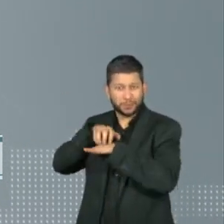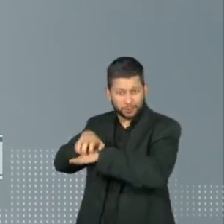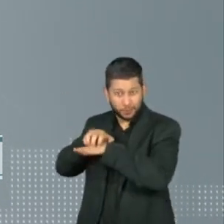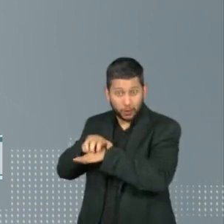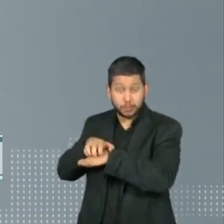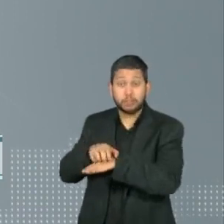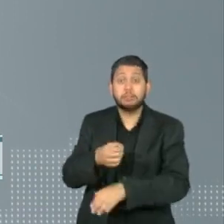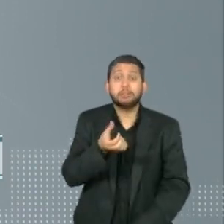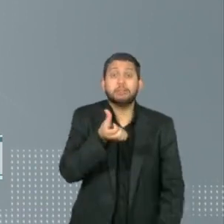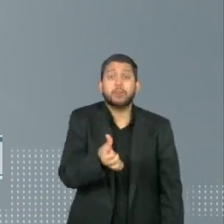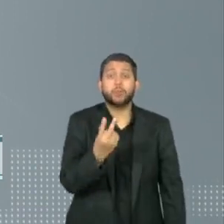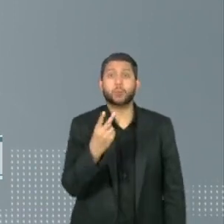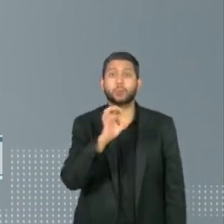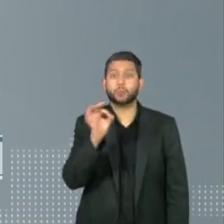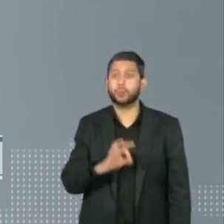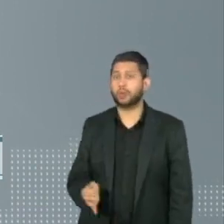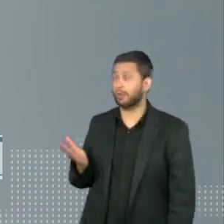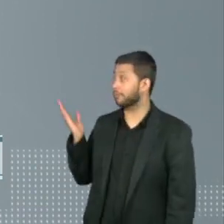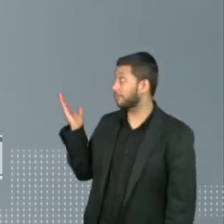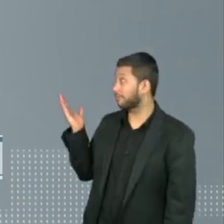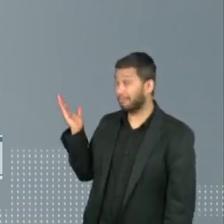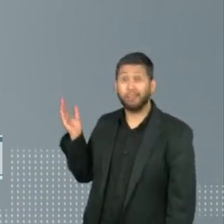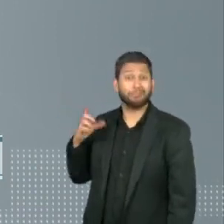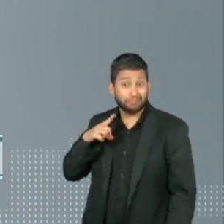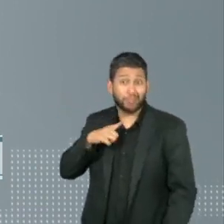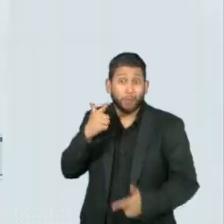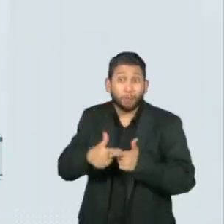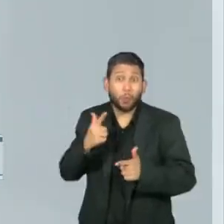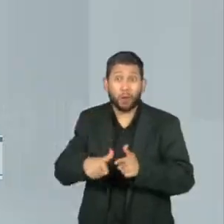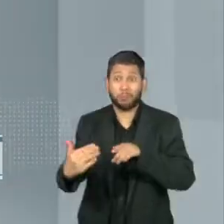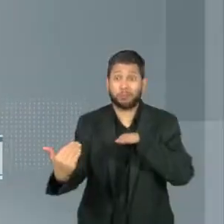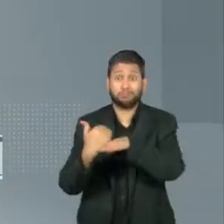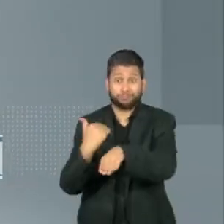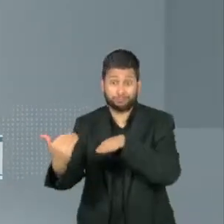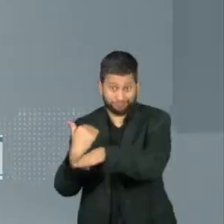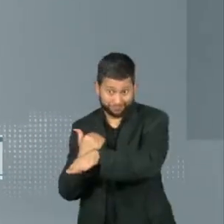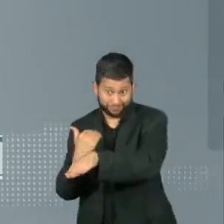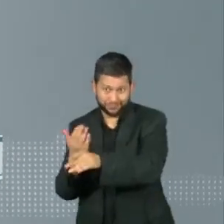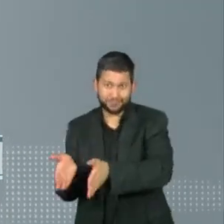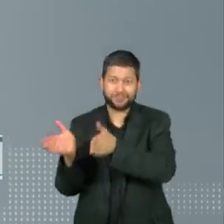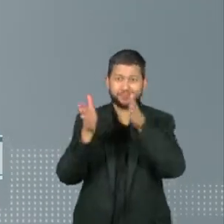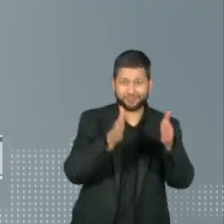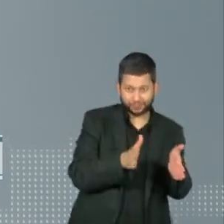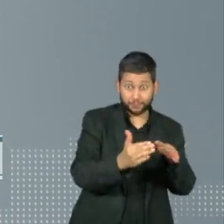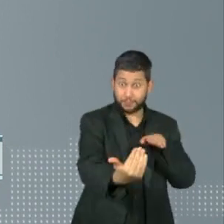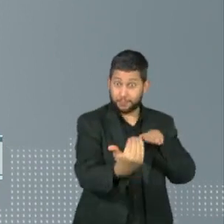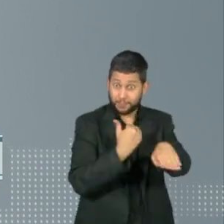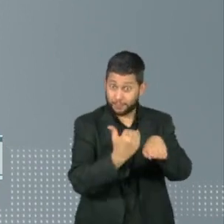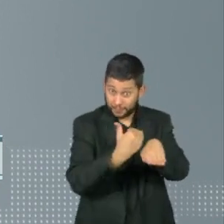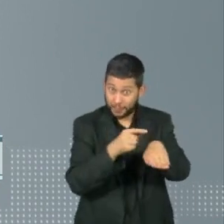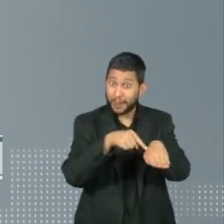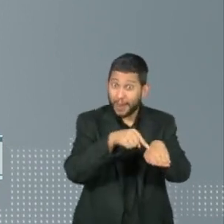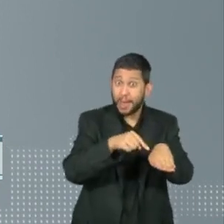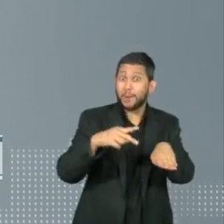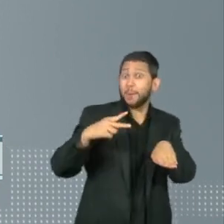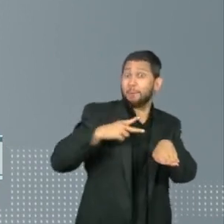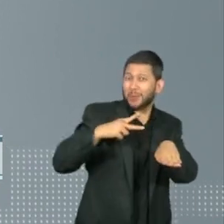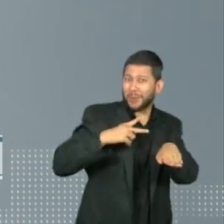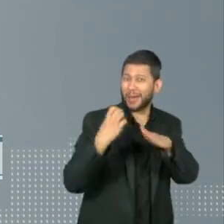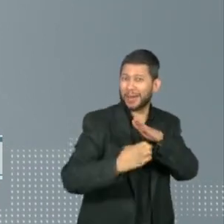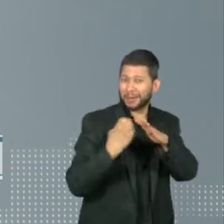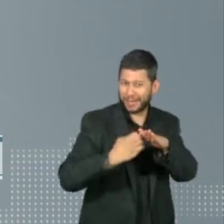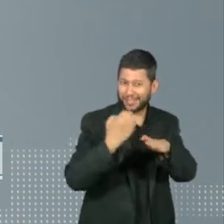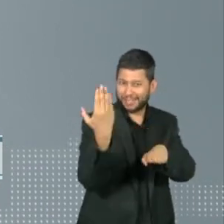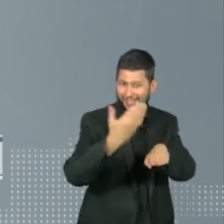malha rodoviária do país apresentam problemas. Entre as rodovias privatizadas, quase 26% foram classificadas como